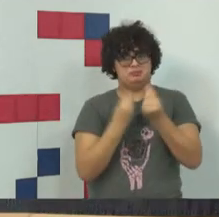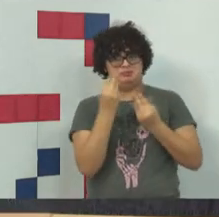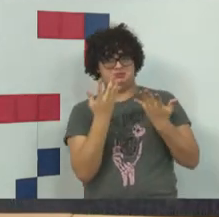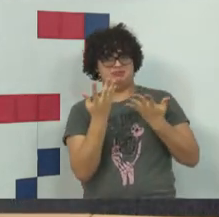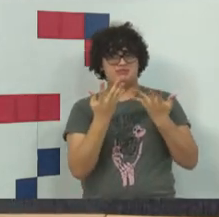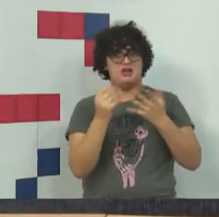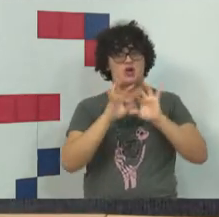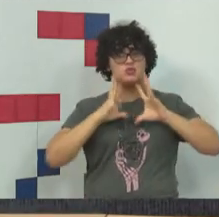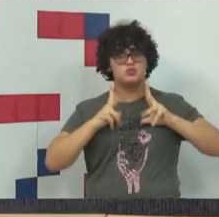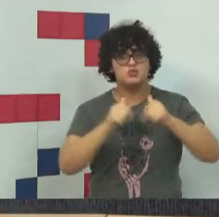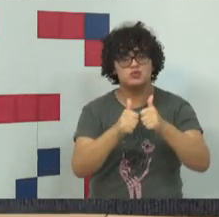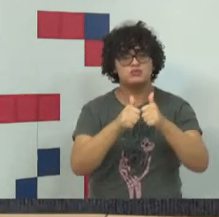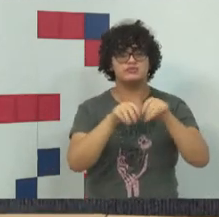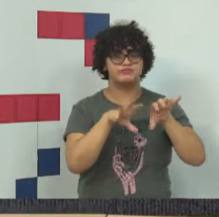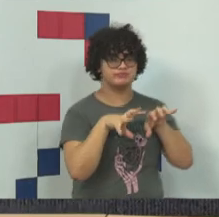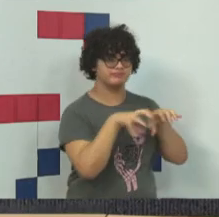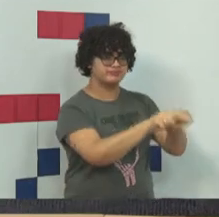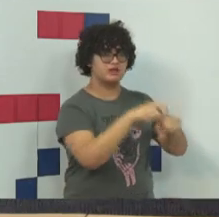informação